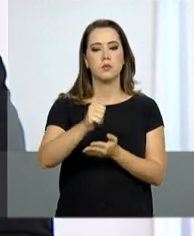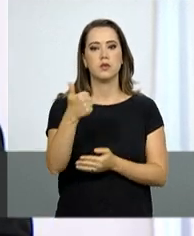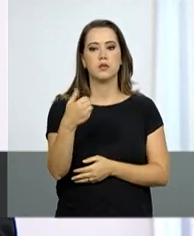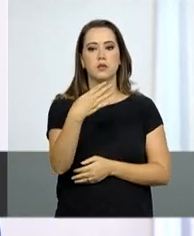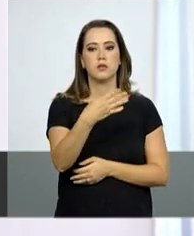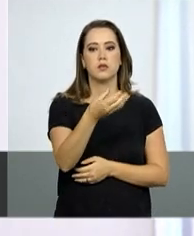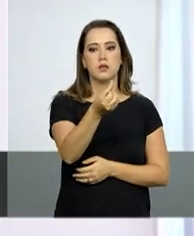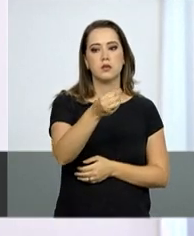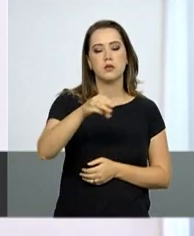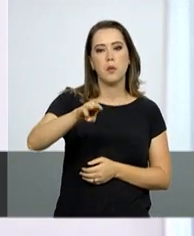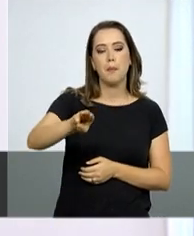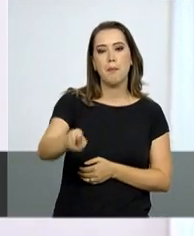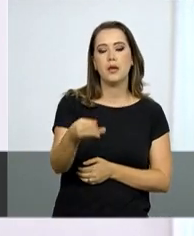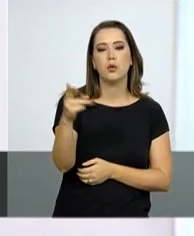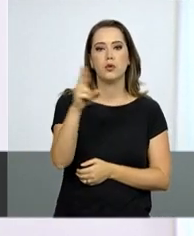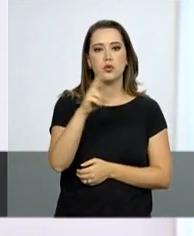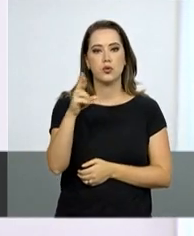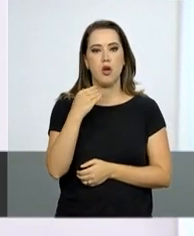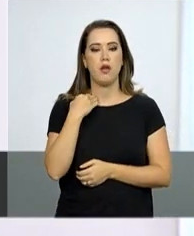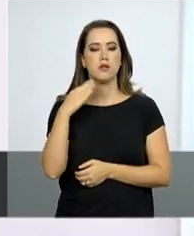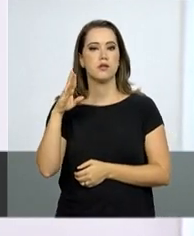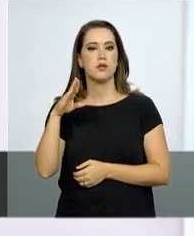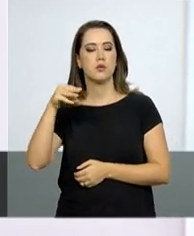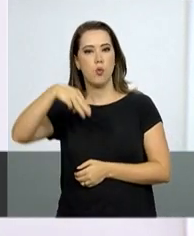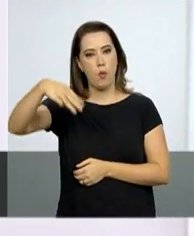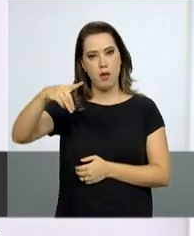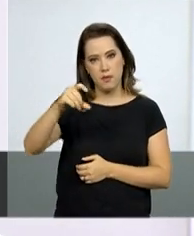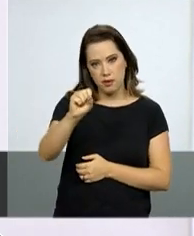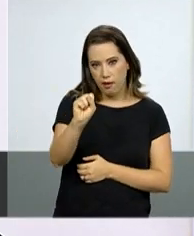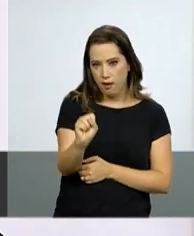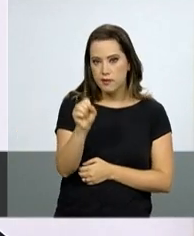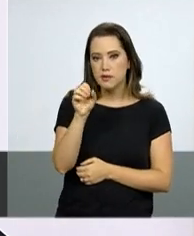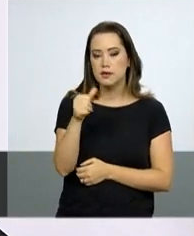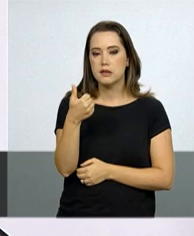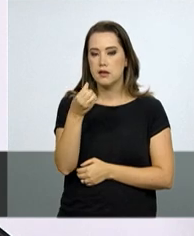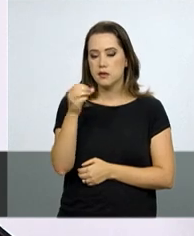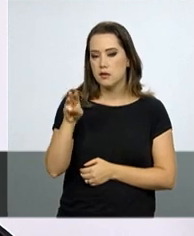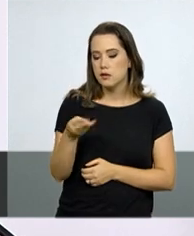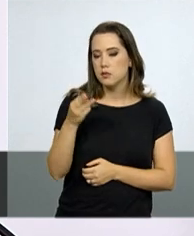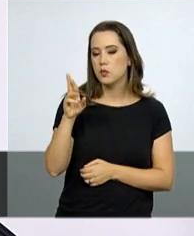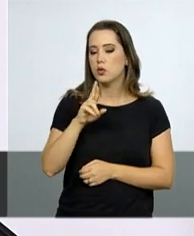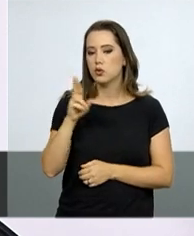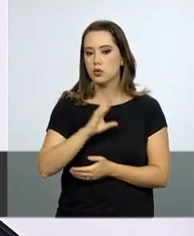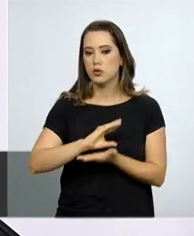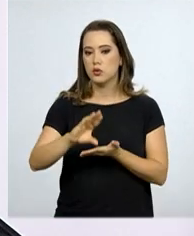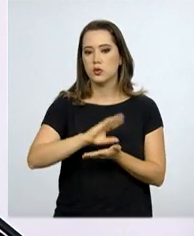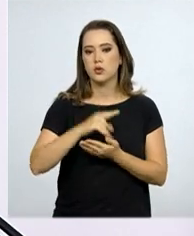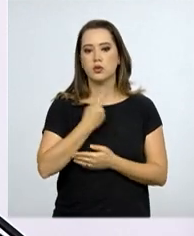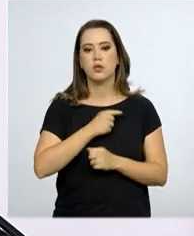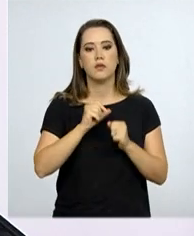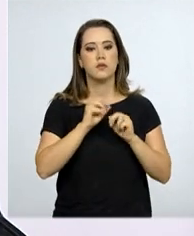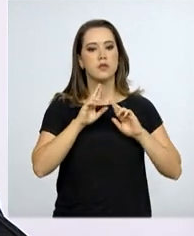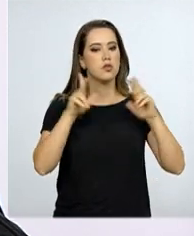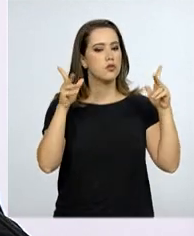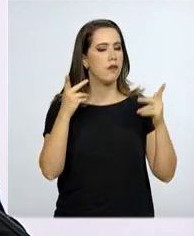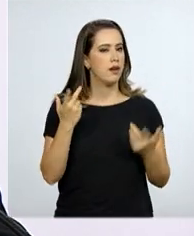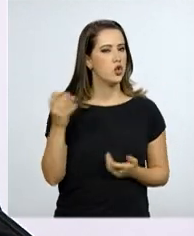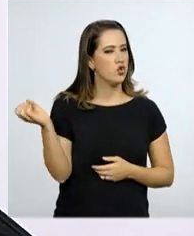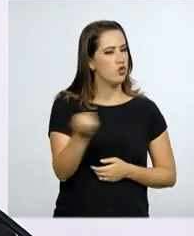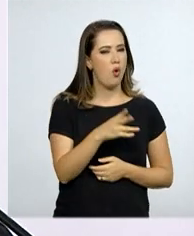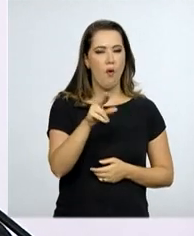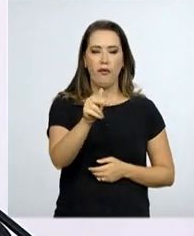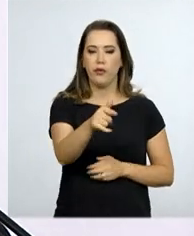MDS 16 milhões e nós vamos fazer, como já repetindo, algo diferente, algo inédito,